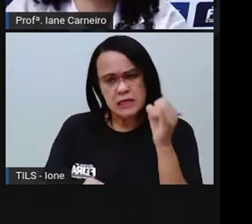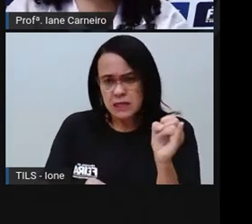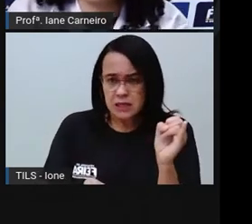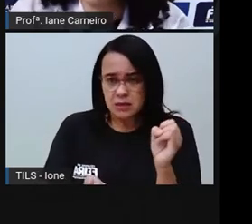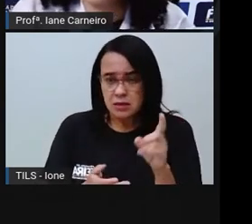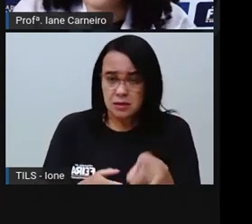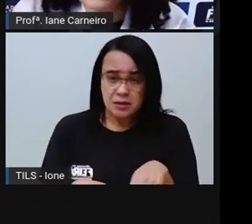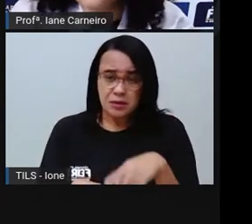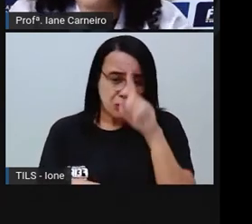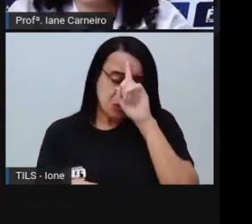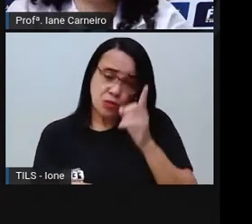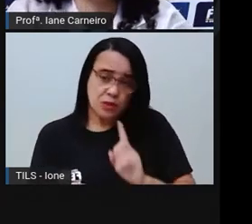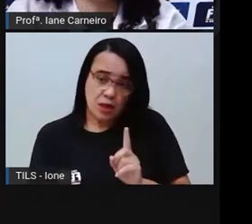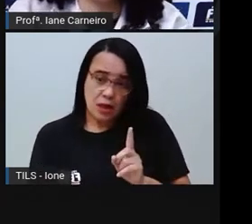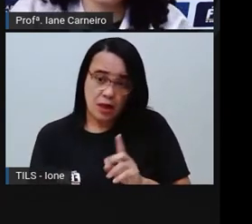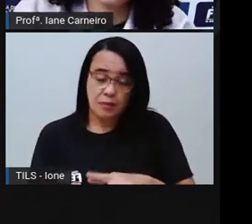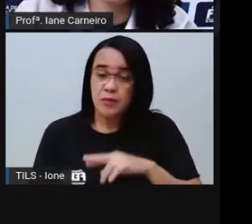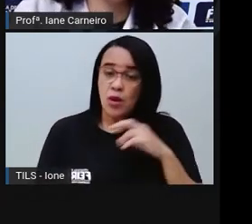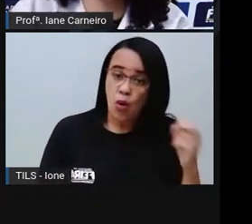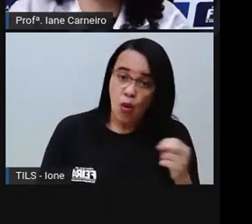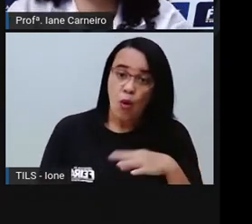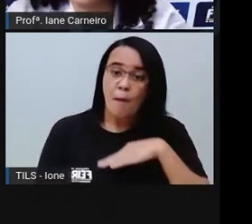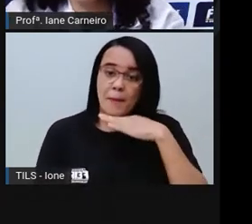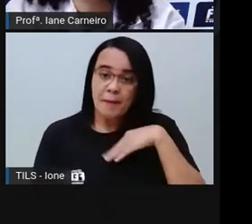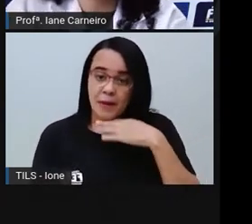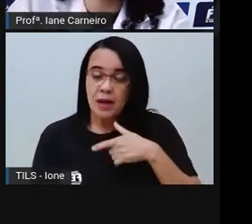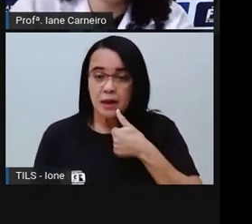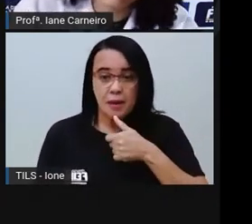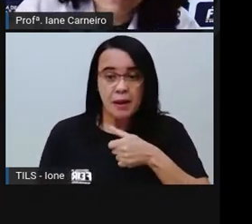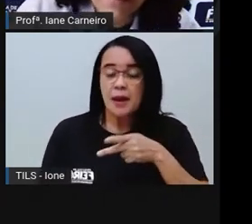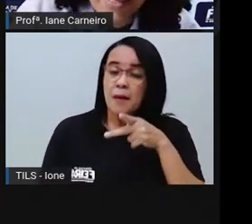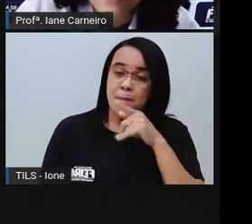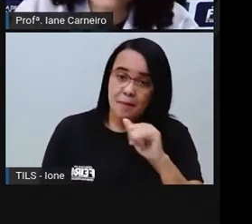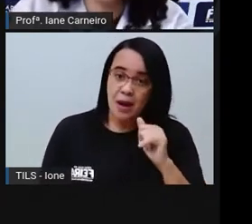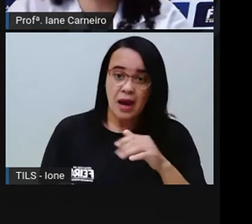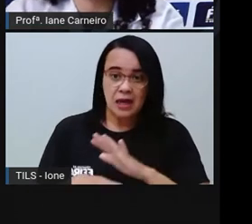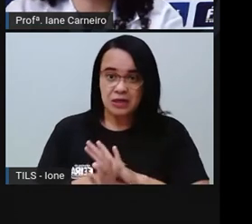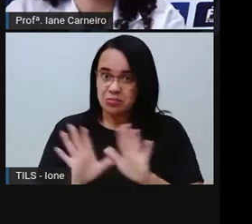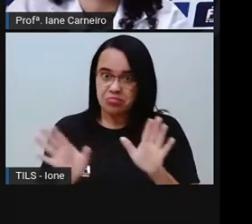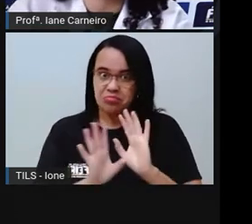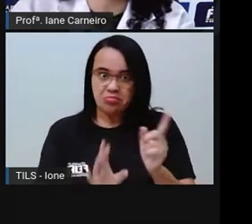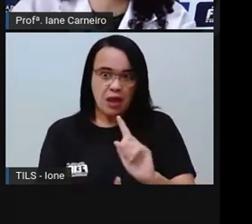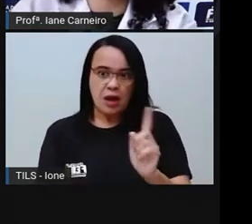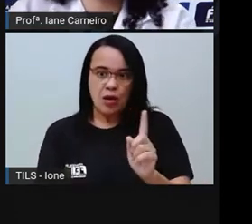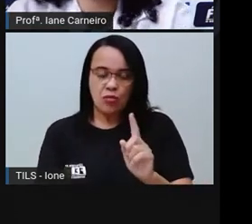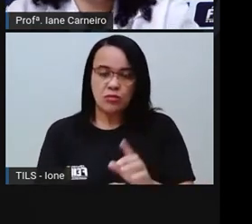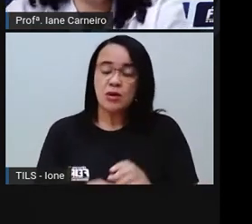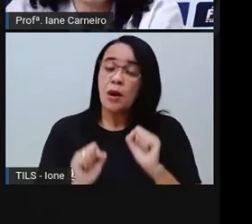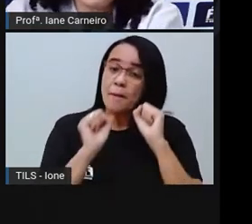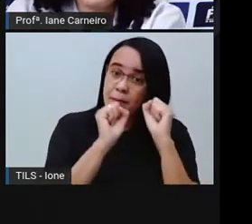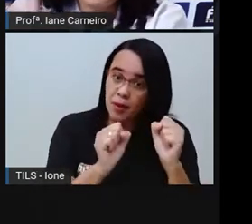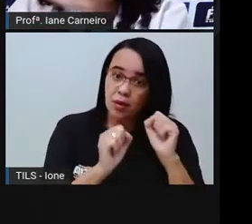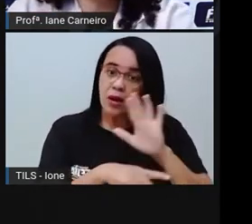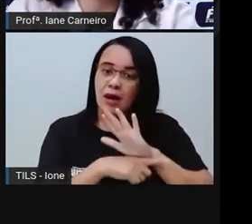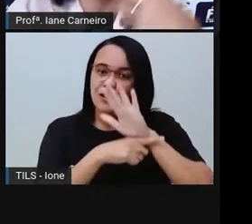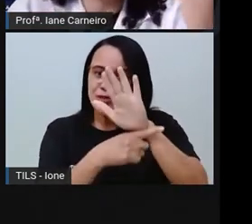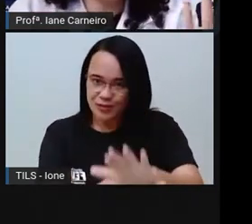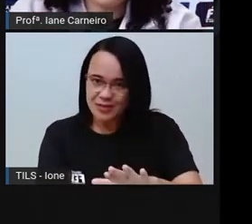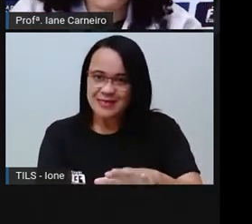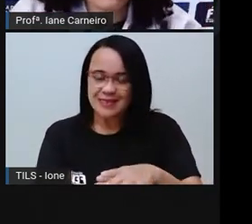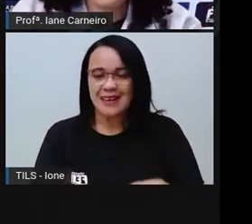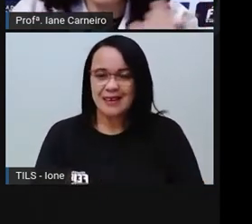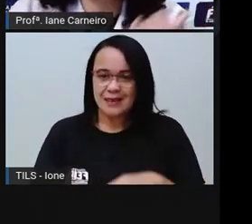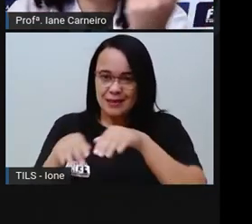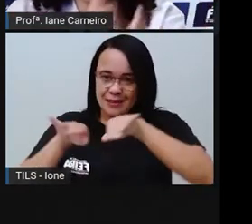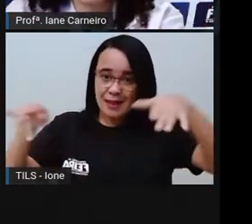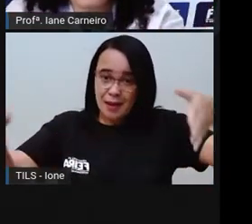os seus responsáveis não deixam você lavar ainda, você pode ajudar tirando da mesa, né? Ajudando a passar um paninho na mesa. Então, pede